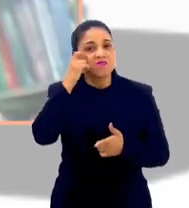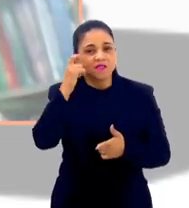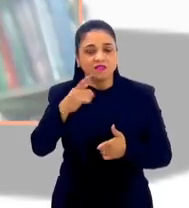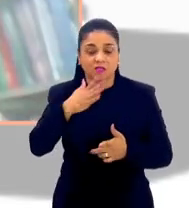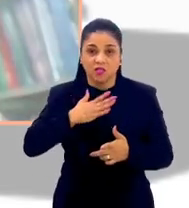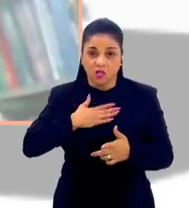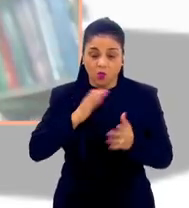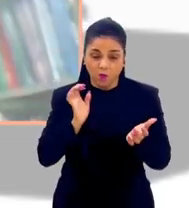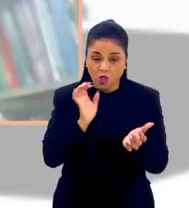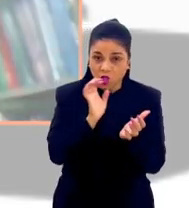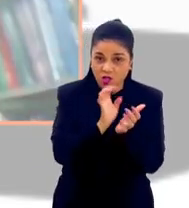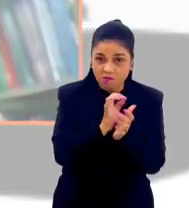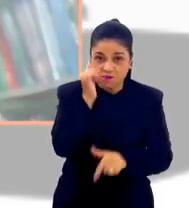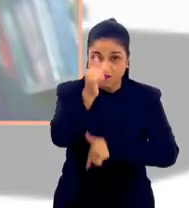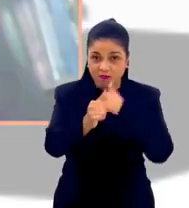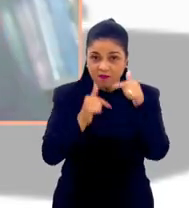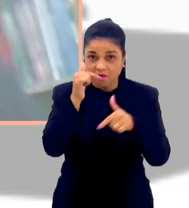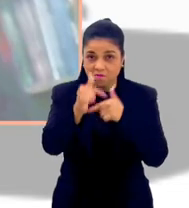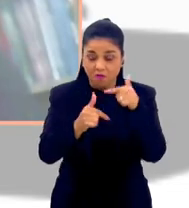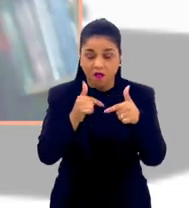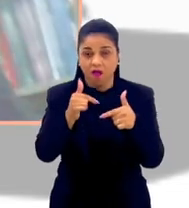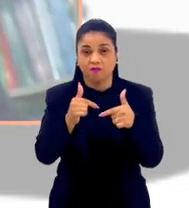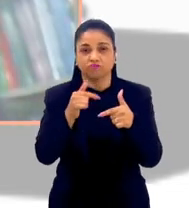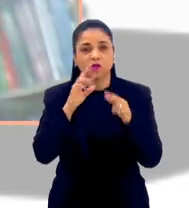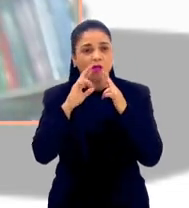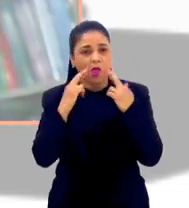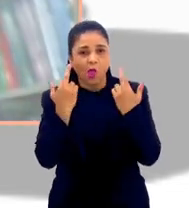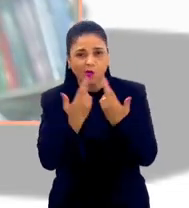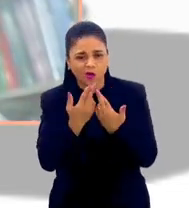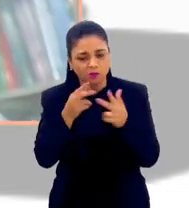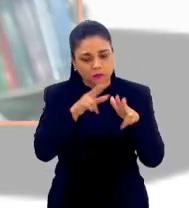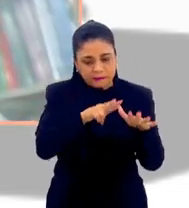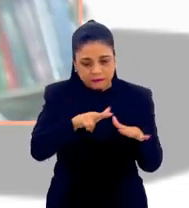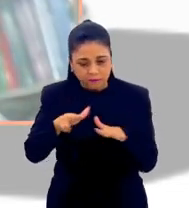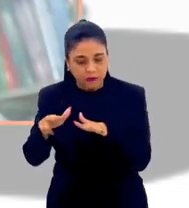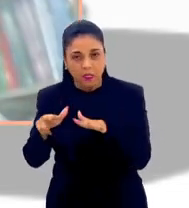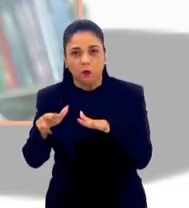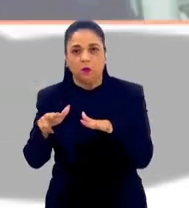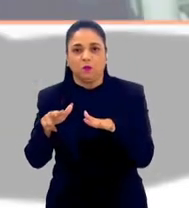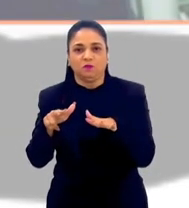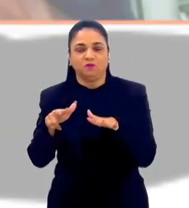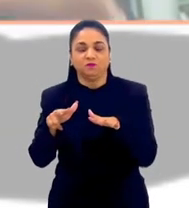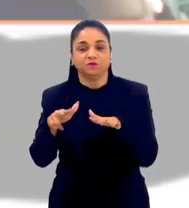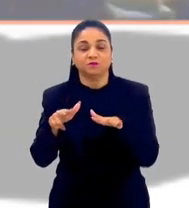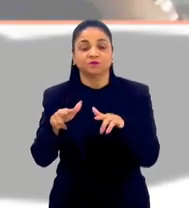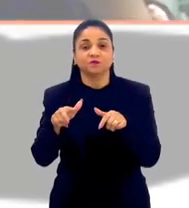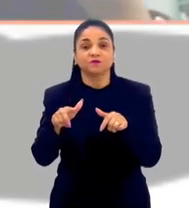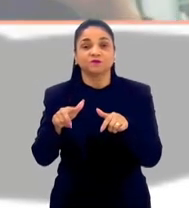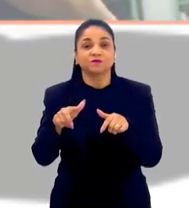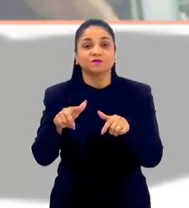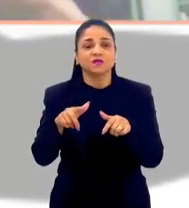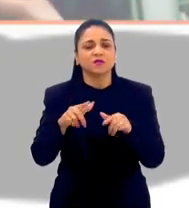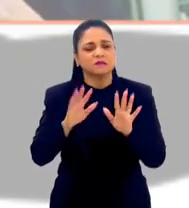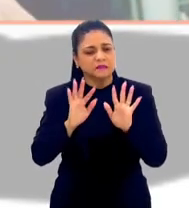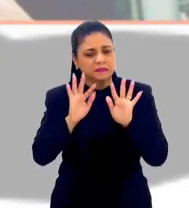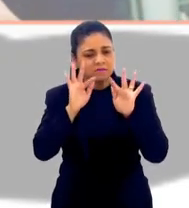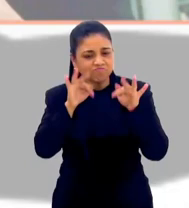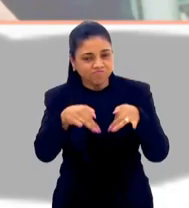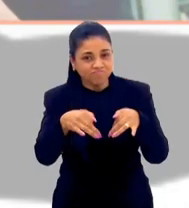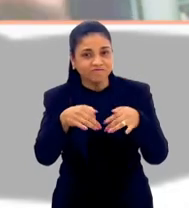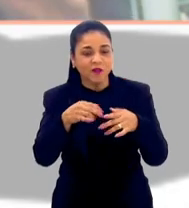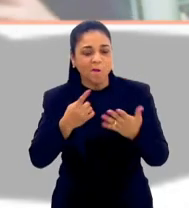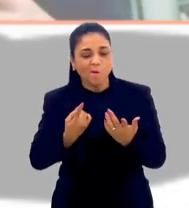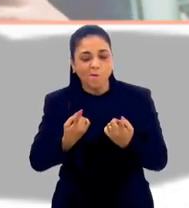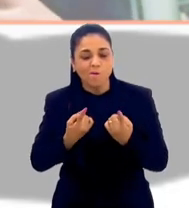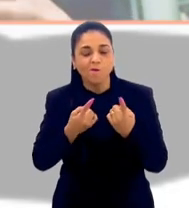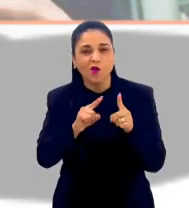exemplo, com a minha equipe de trabalho direto, eu tenho uma reunião semanal. E eu sempre termino com alguma provocação.